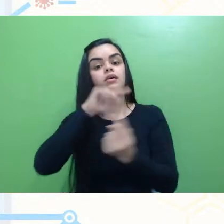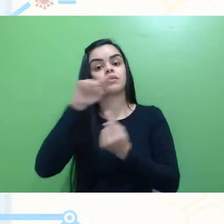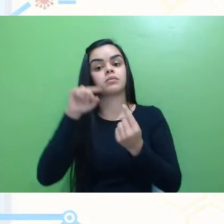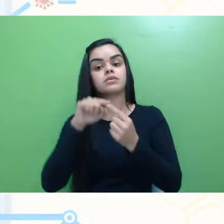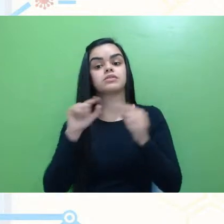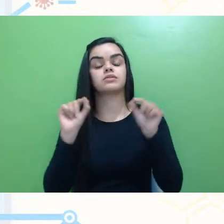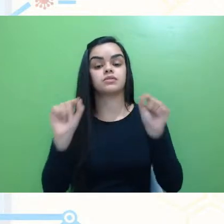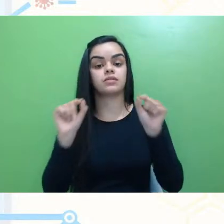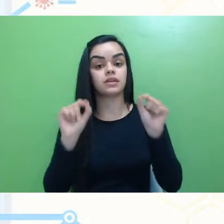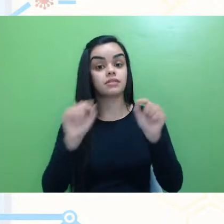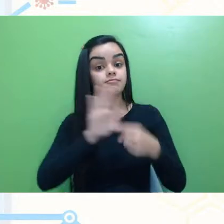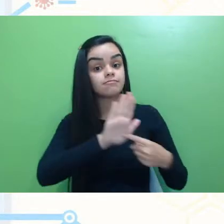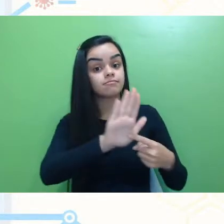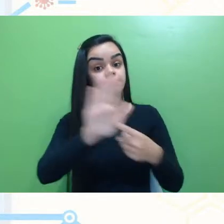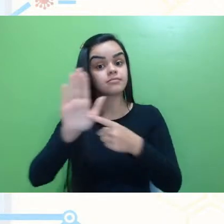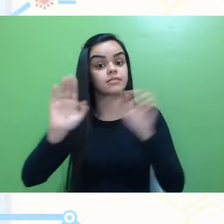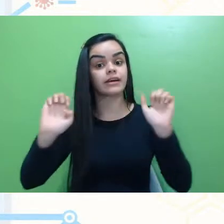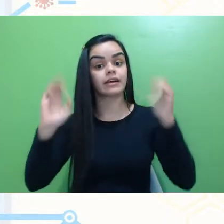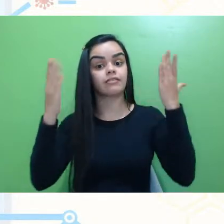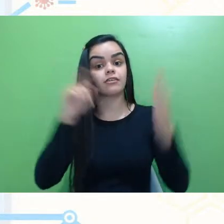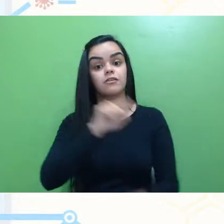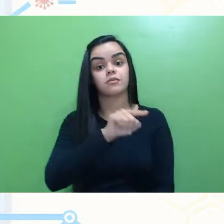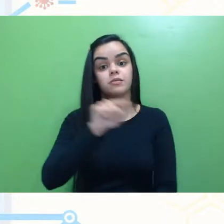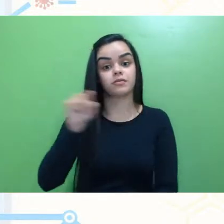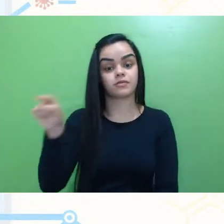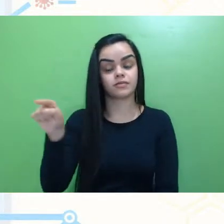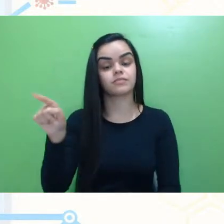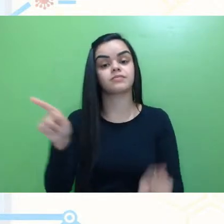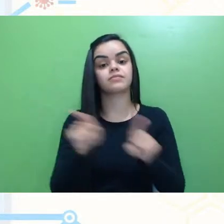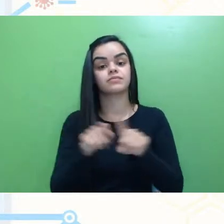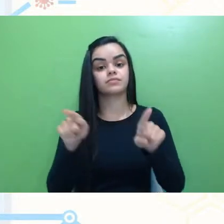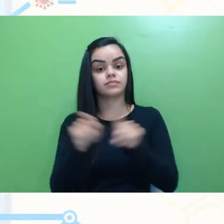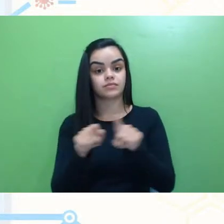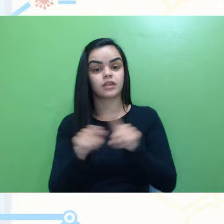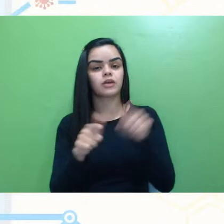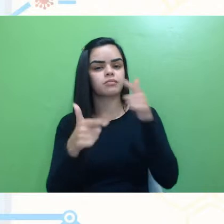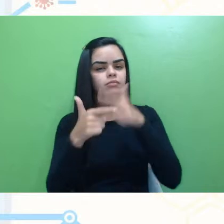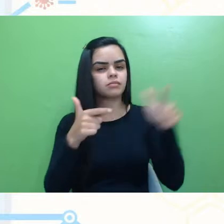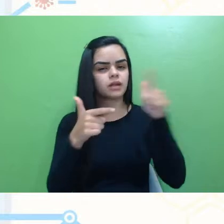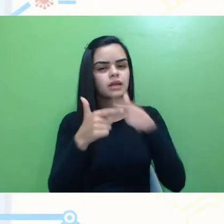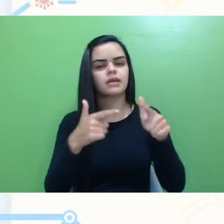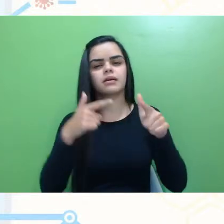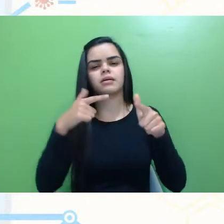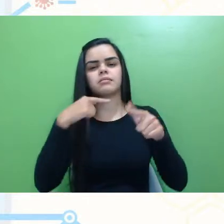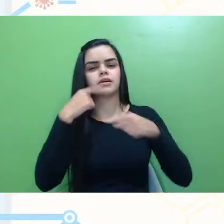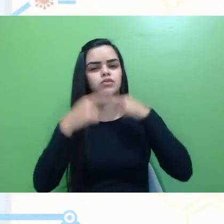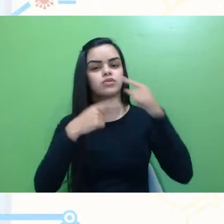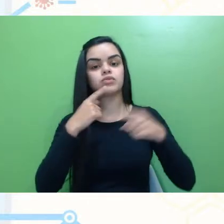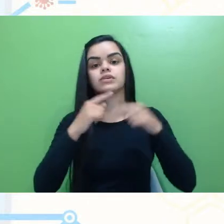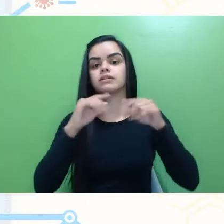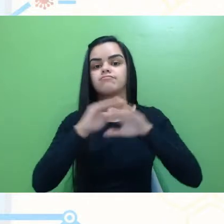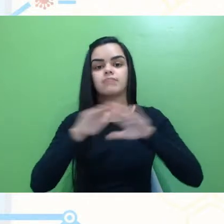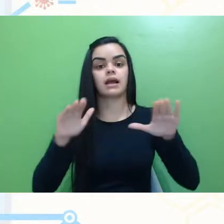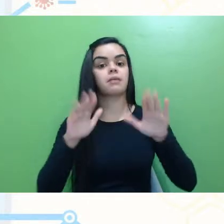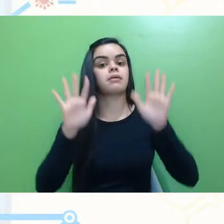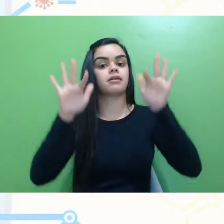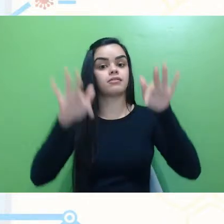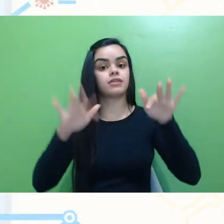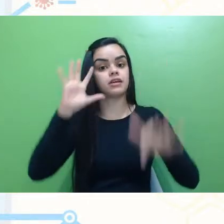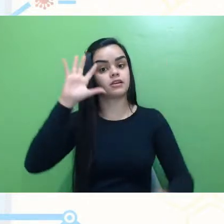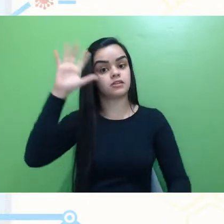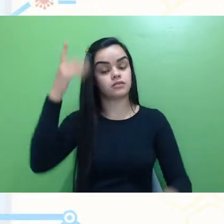apresentar o evento para vocês, sanar as eventuais dúvidas e abrir oficialmente as inscrições.